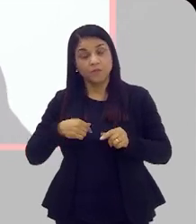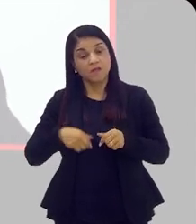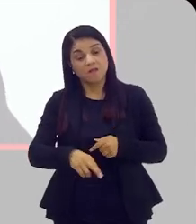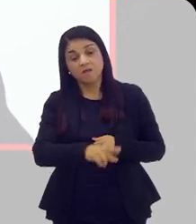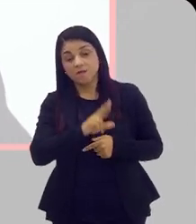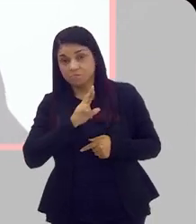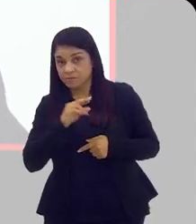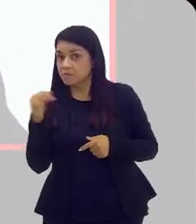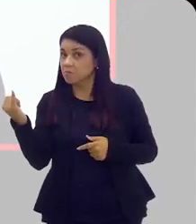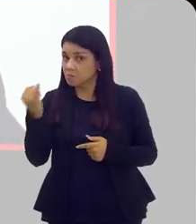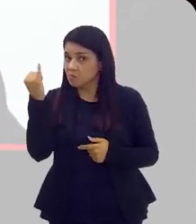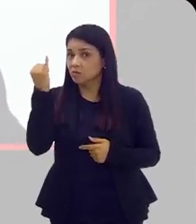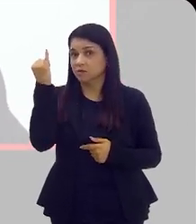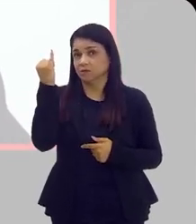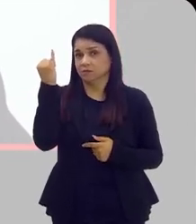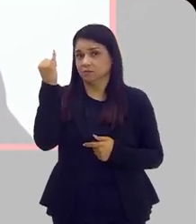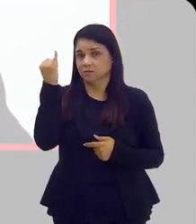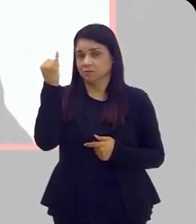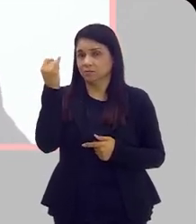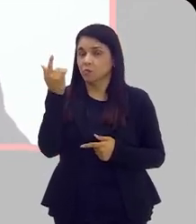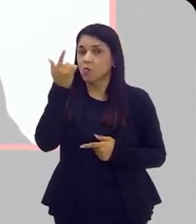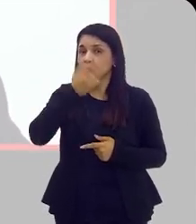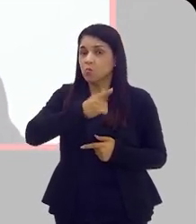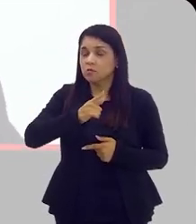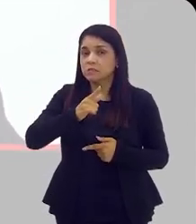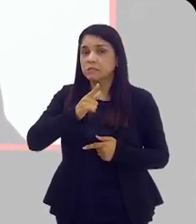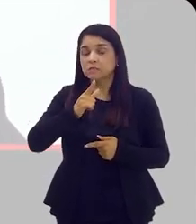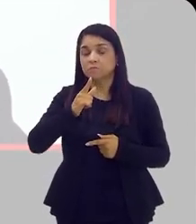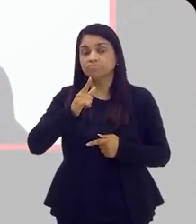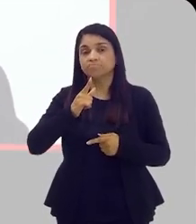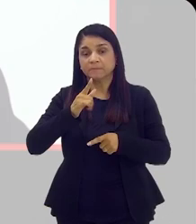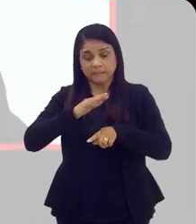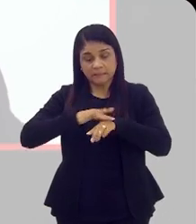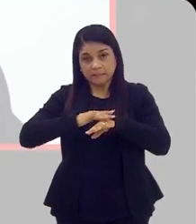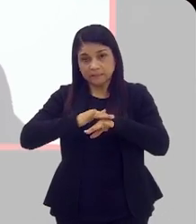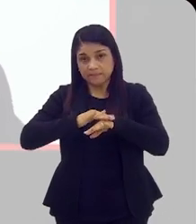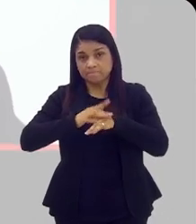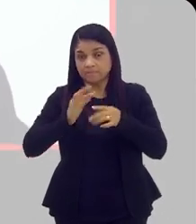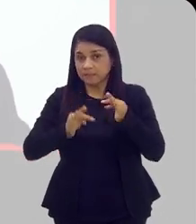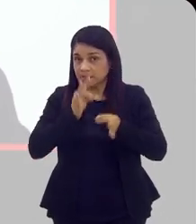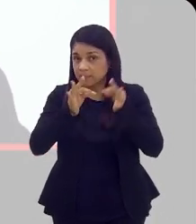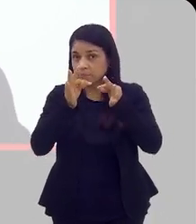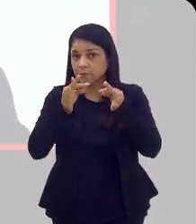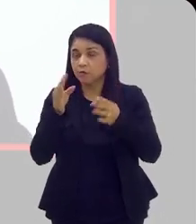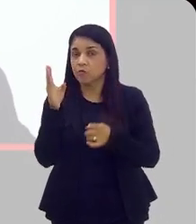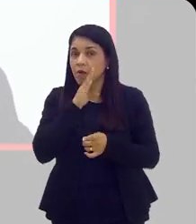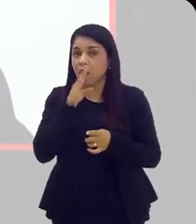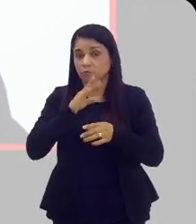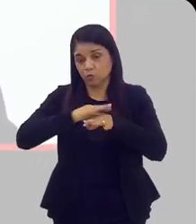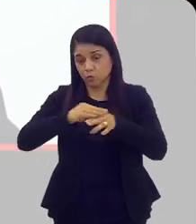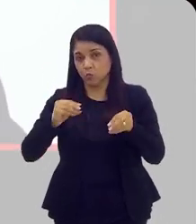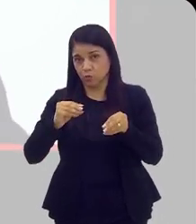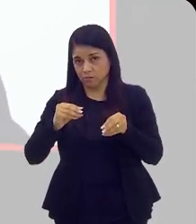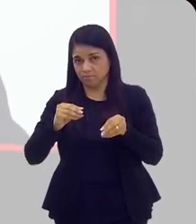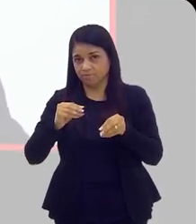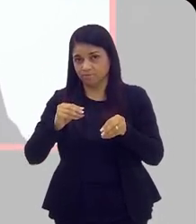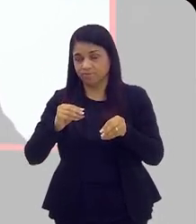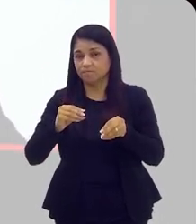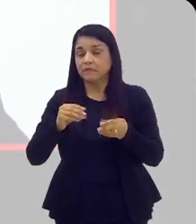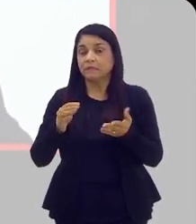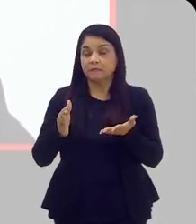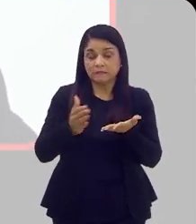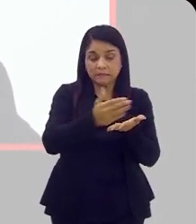E essa resposta, ela é muito importante pra que a gente já consiga atacar o problema de frente e dar a chance de cura pros pacientes.